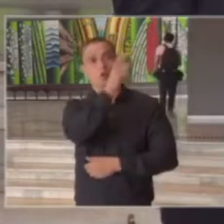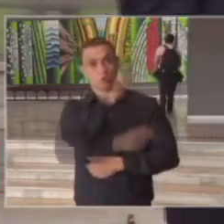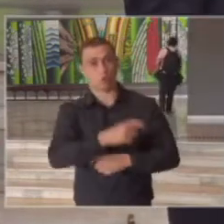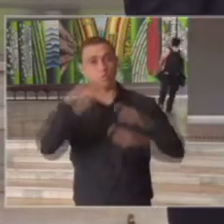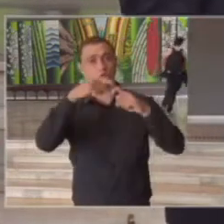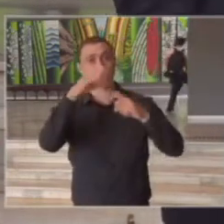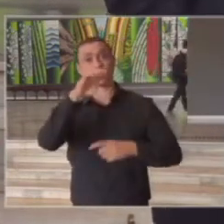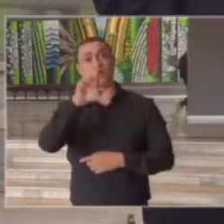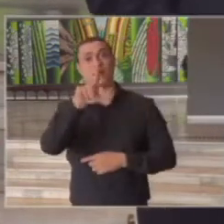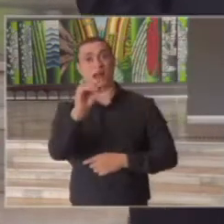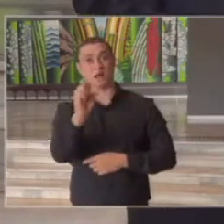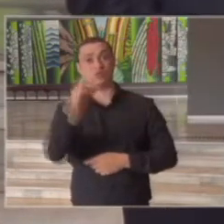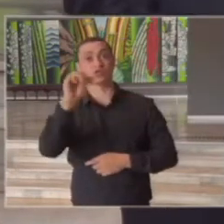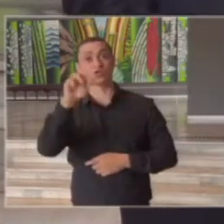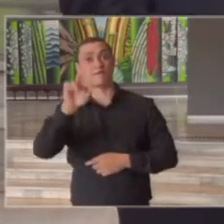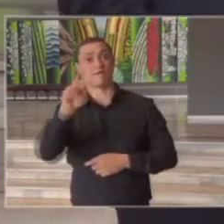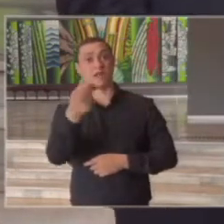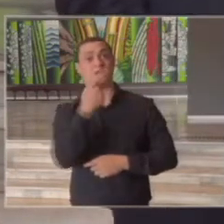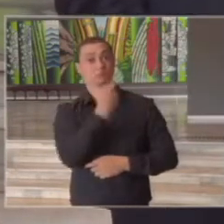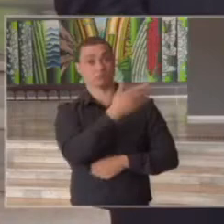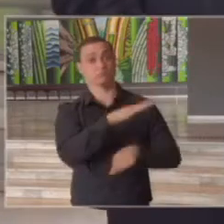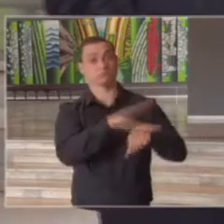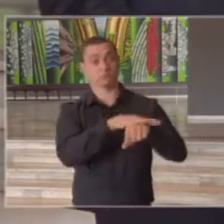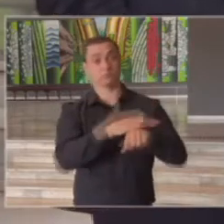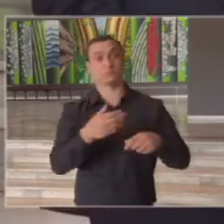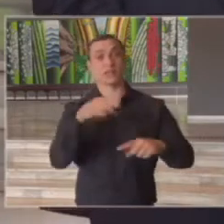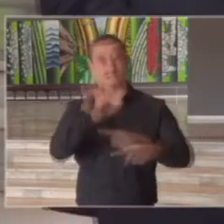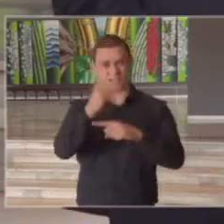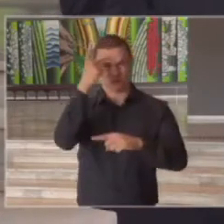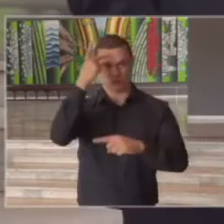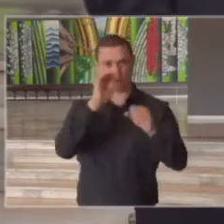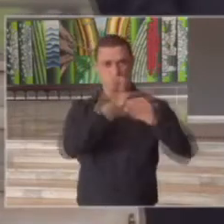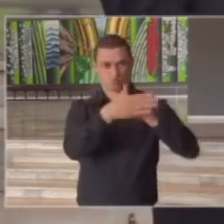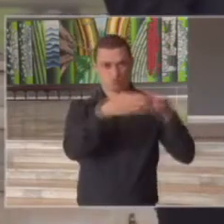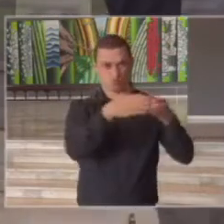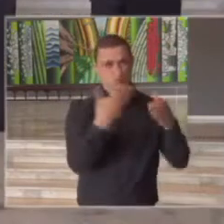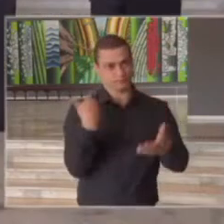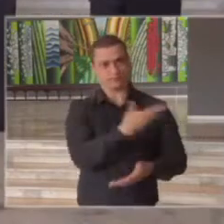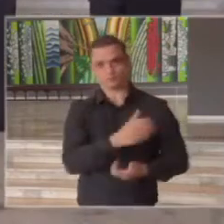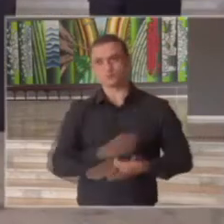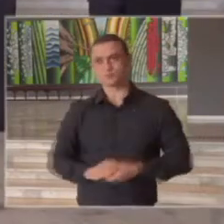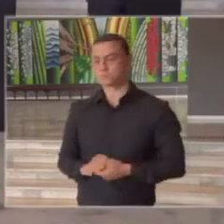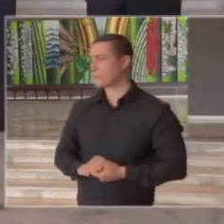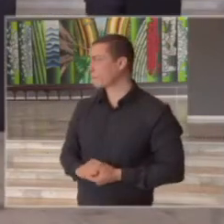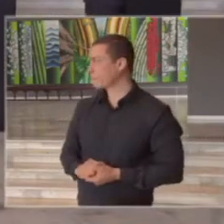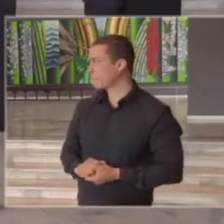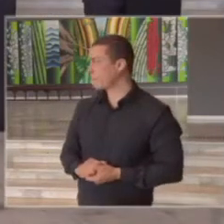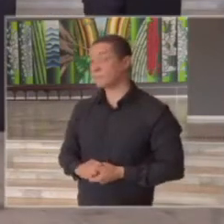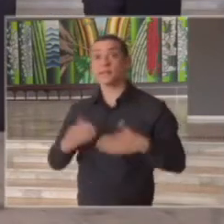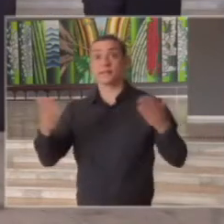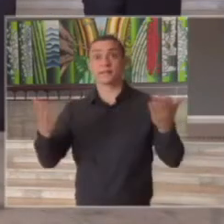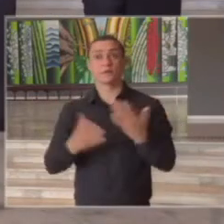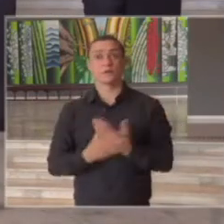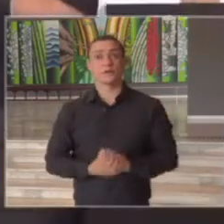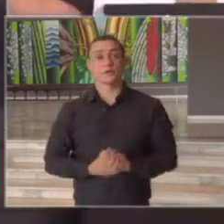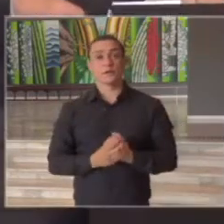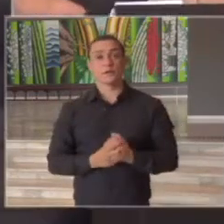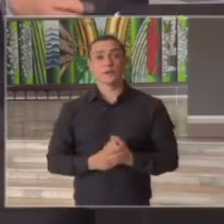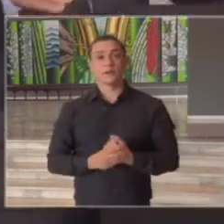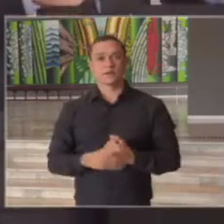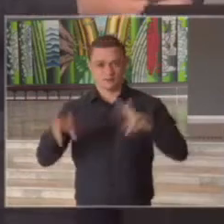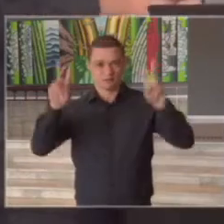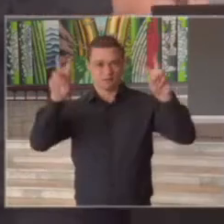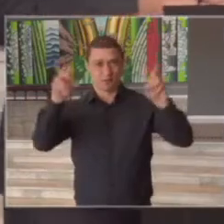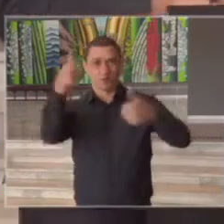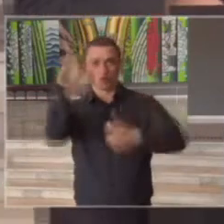pelo coordenador do comitê de saúde do estado de São Paulo doutor Carlos Carvalho bom o tema